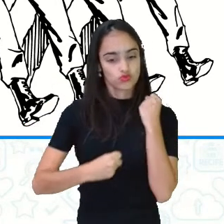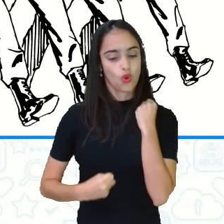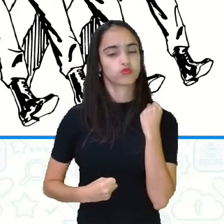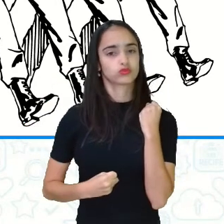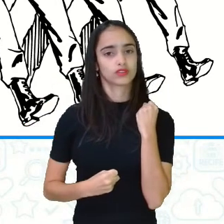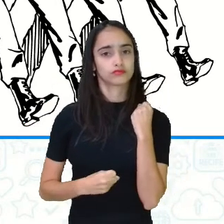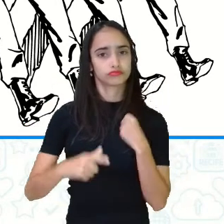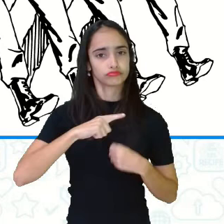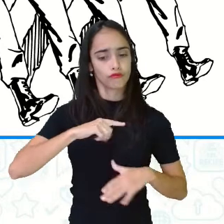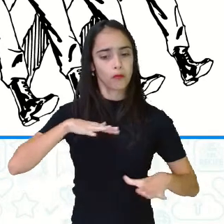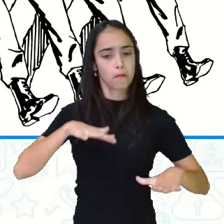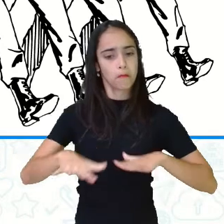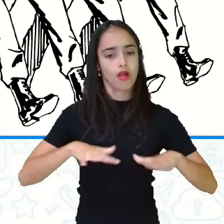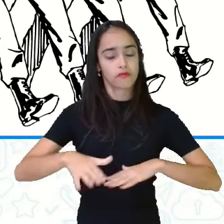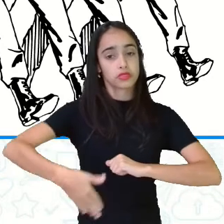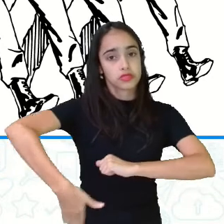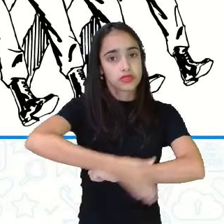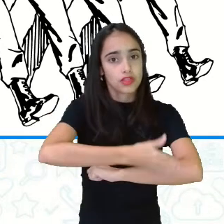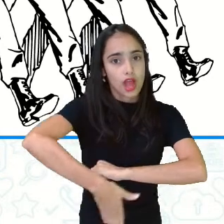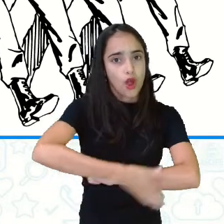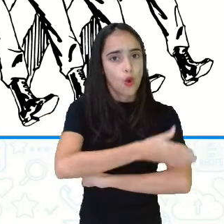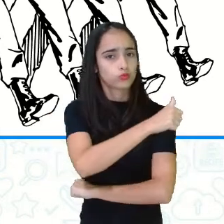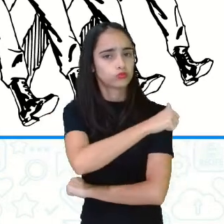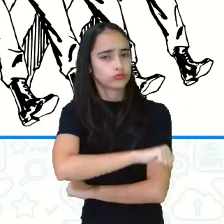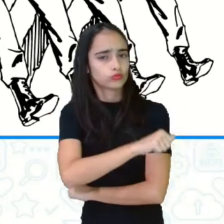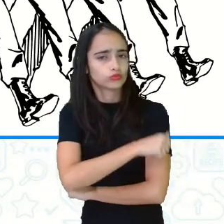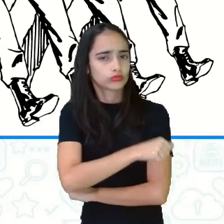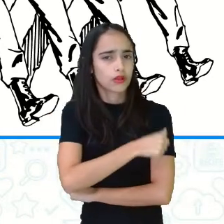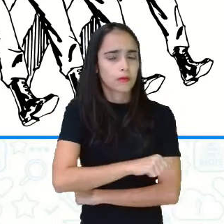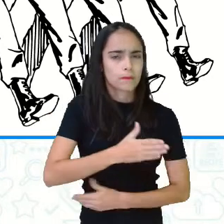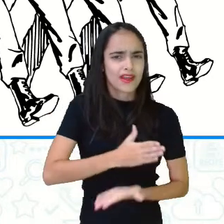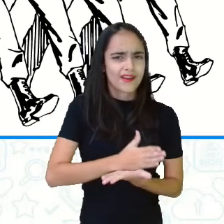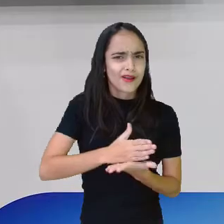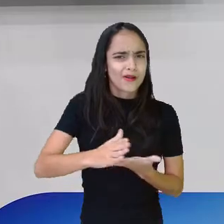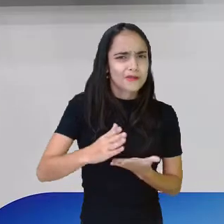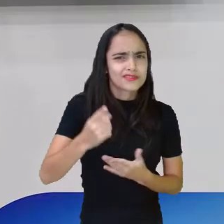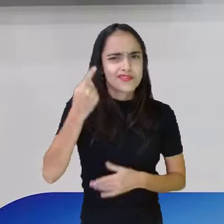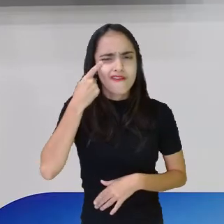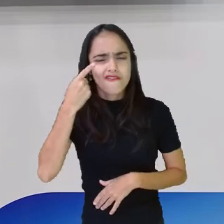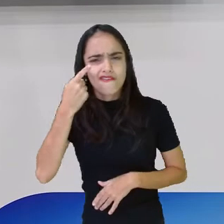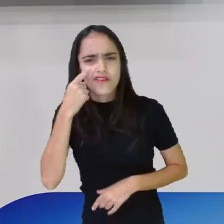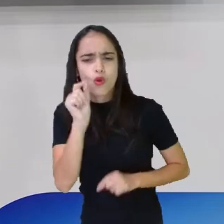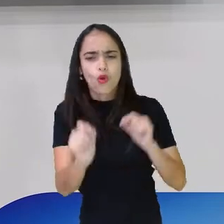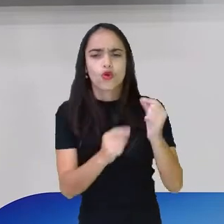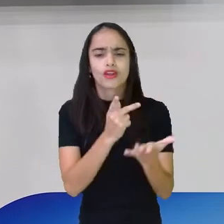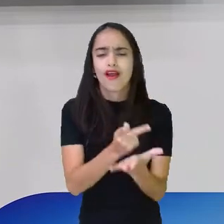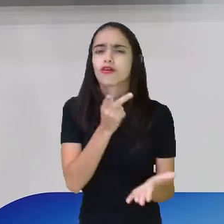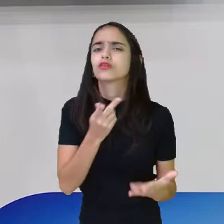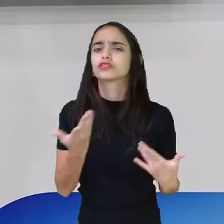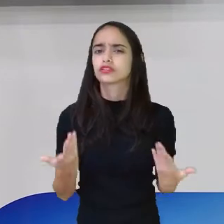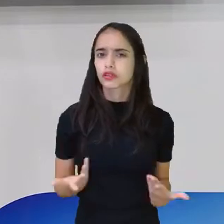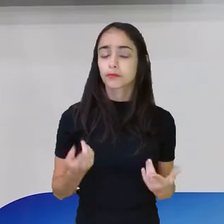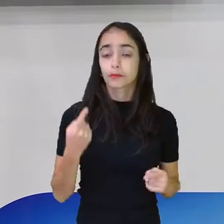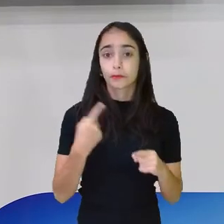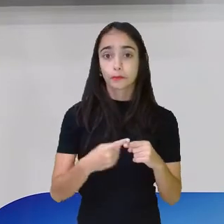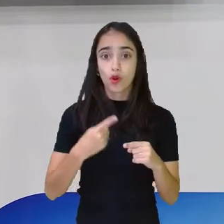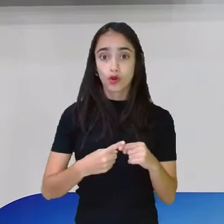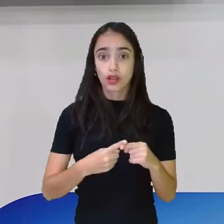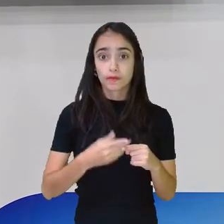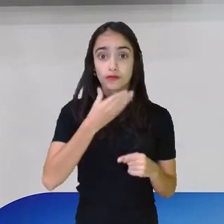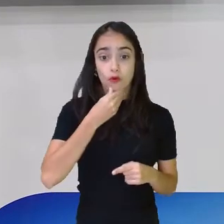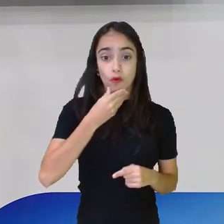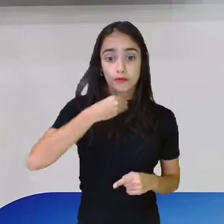na rua do Rio de Janeiro para começar a ver o que ia acontecer. Porque por ele ser monarquista, o que significa